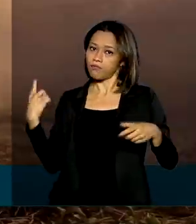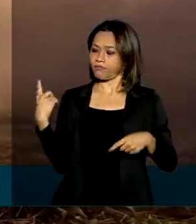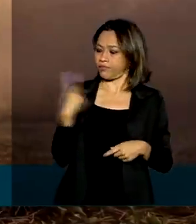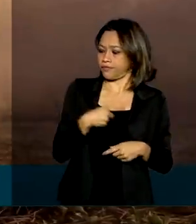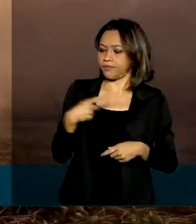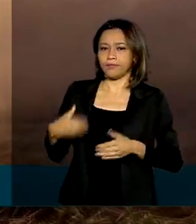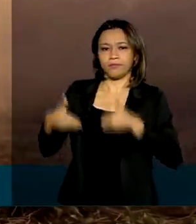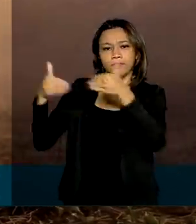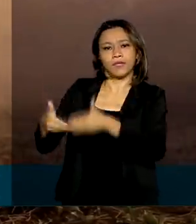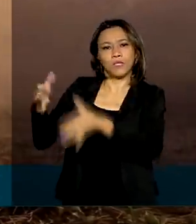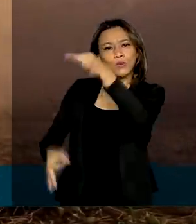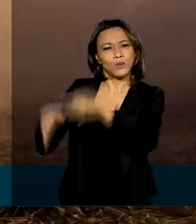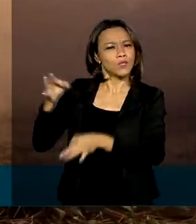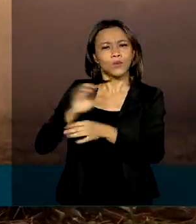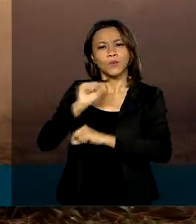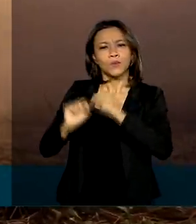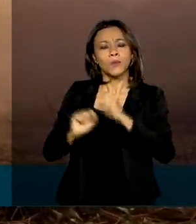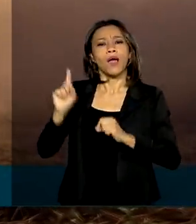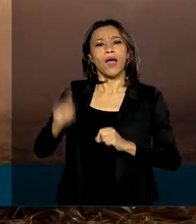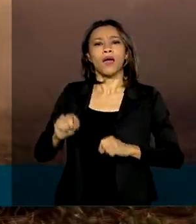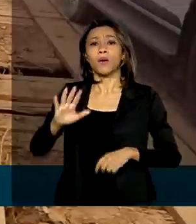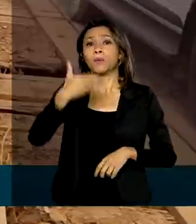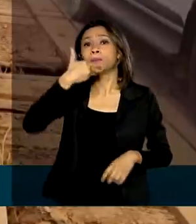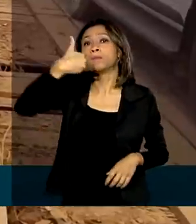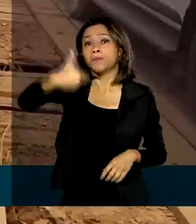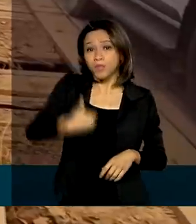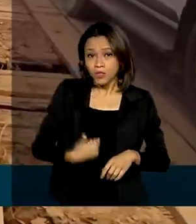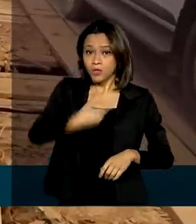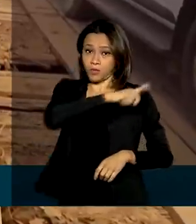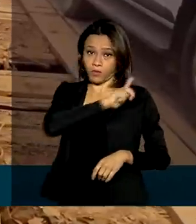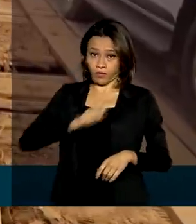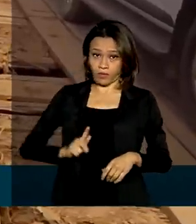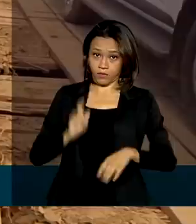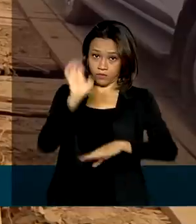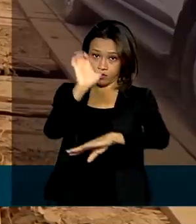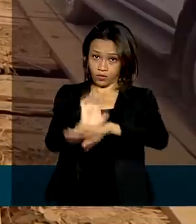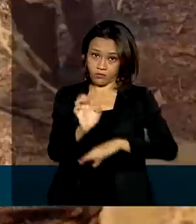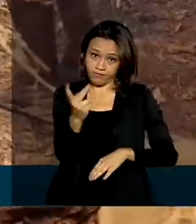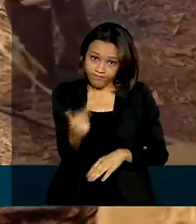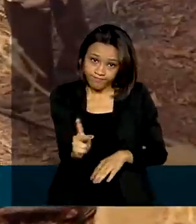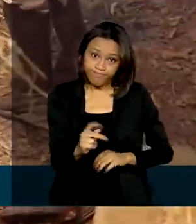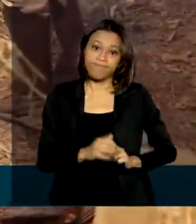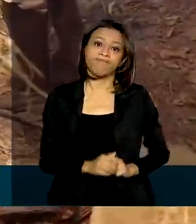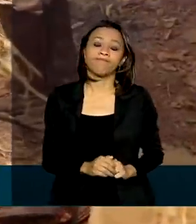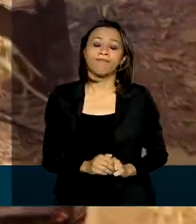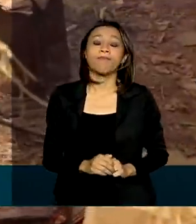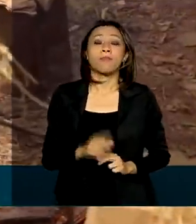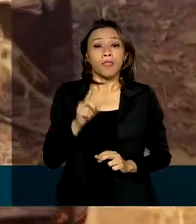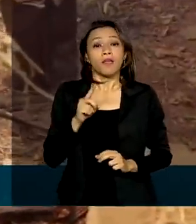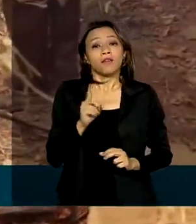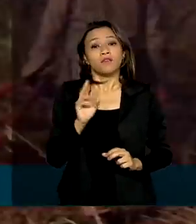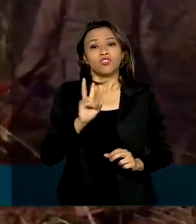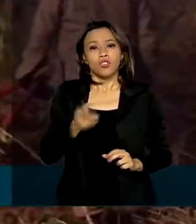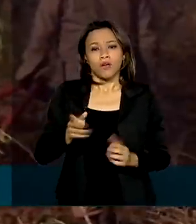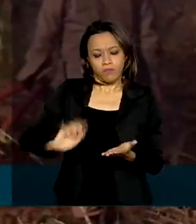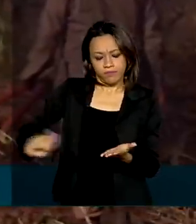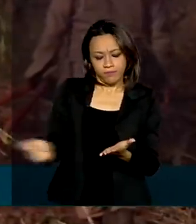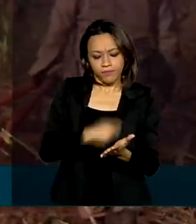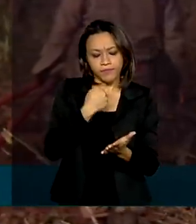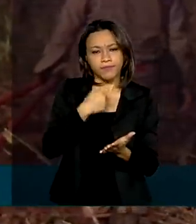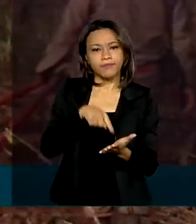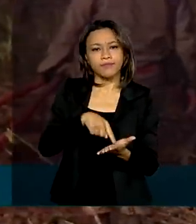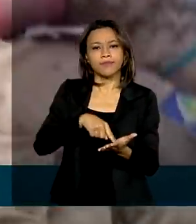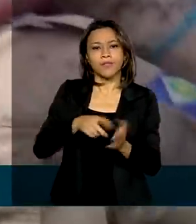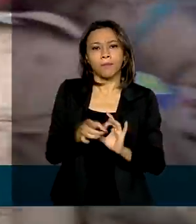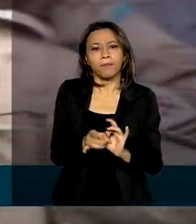Segurança Pública atende a um pedido do governador Mauro Mendes. E a autorização foi publicada no Diário Oficial da